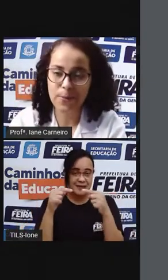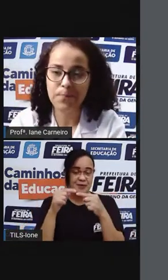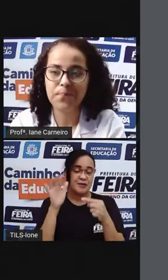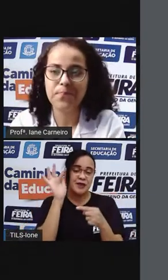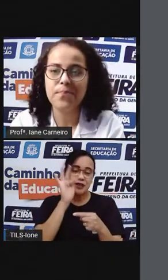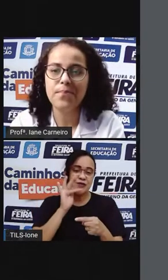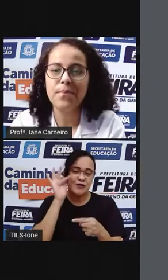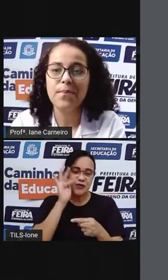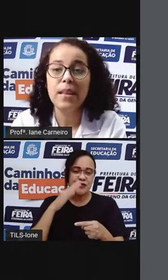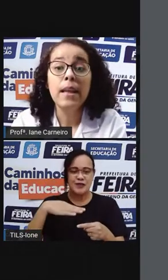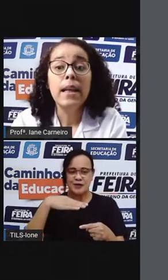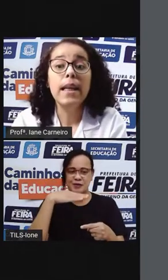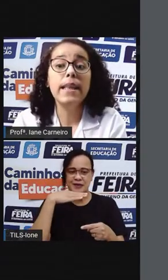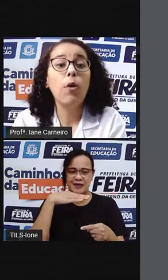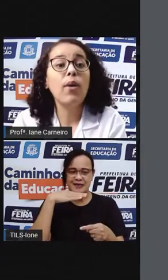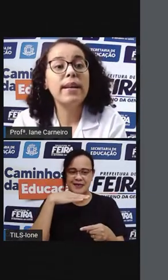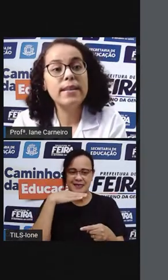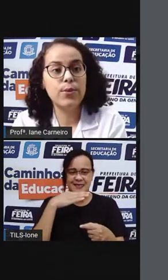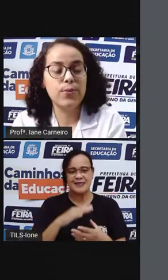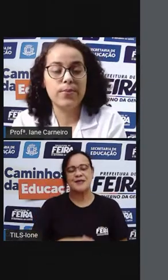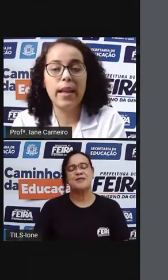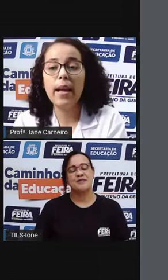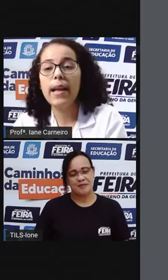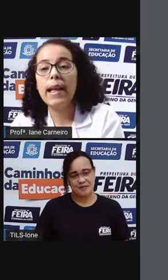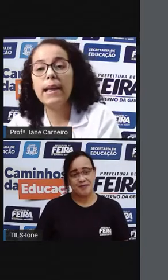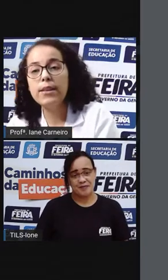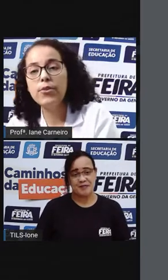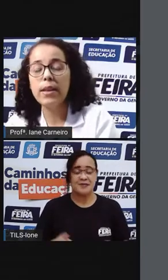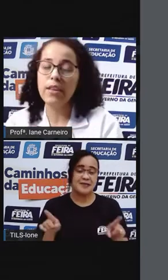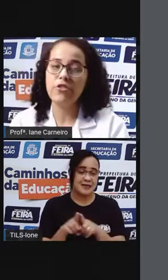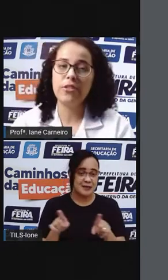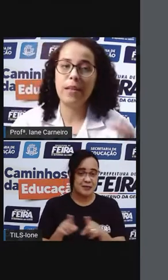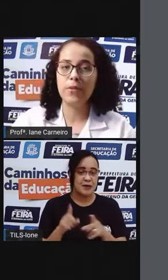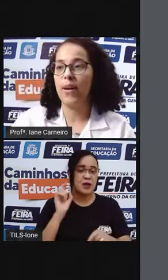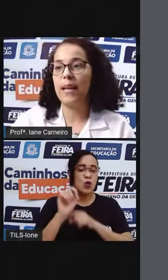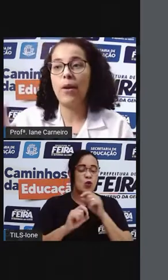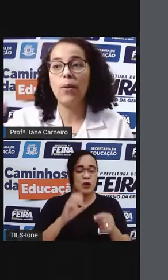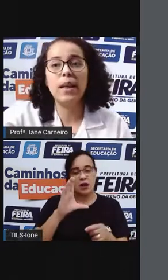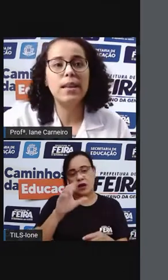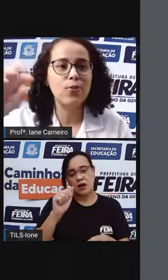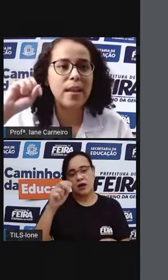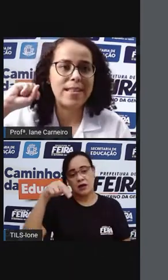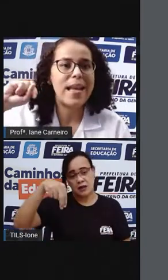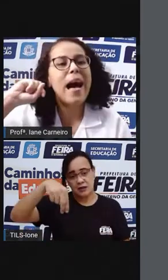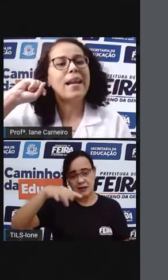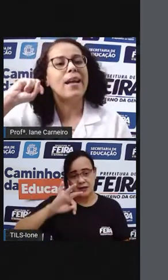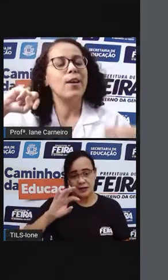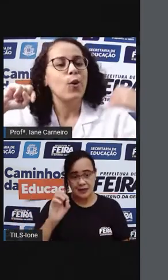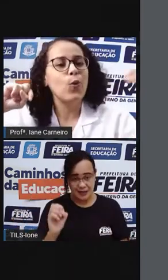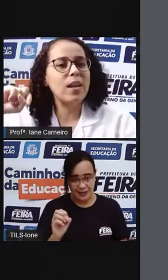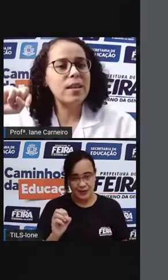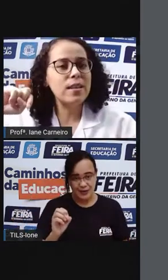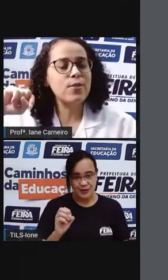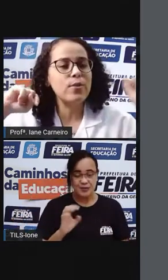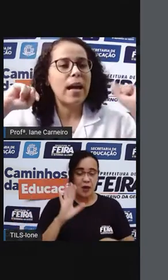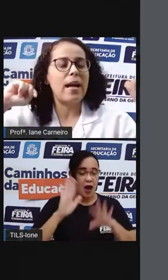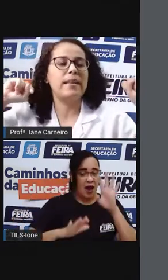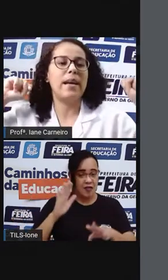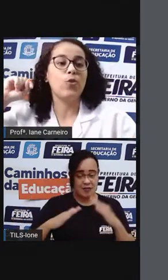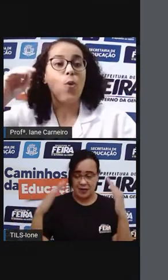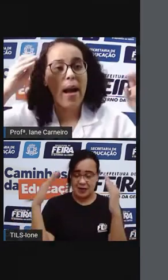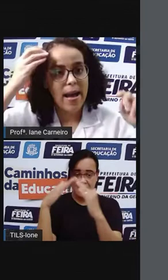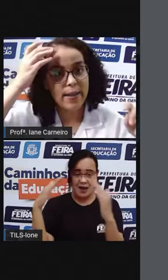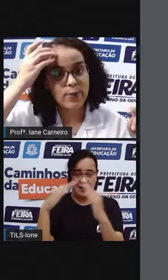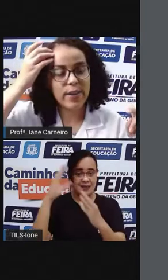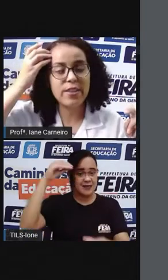tá certo? E tem o canto, né? Canto, que a gente tanto fala que é o canto da sala. O canto do